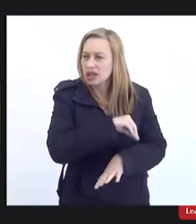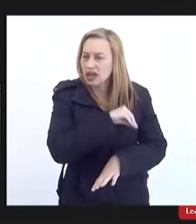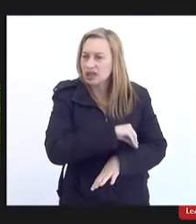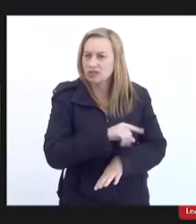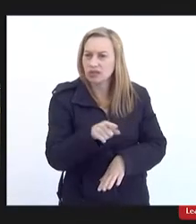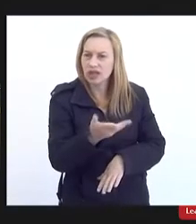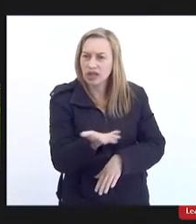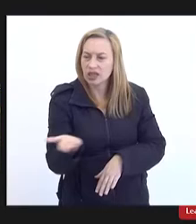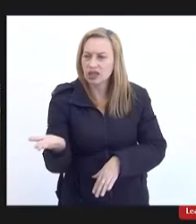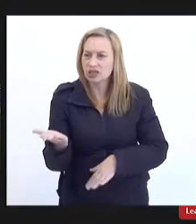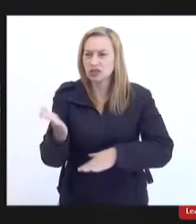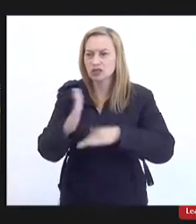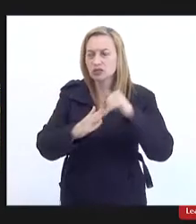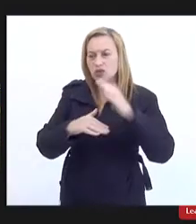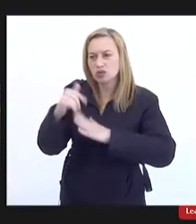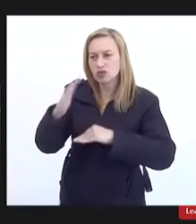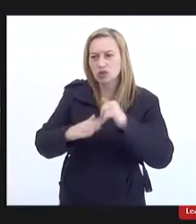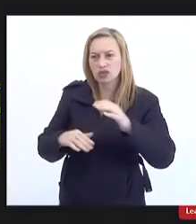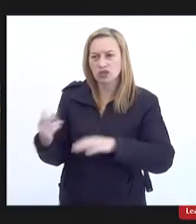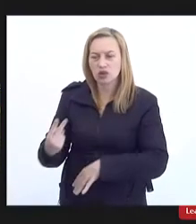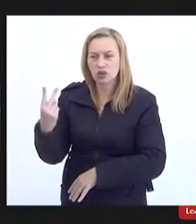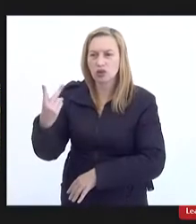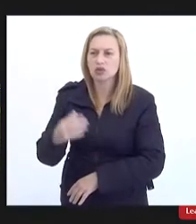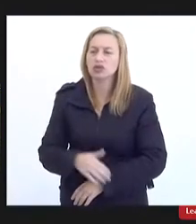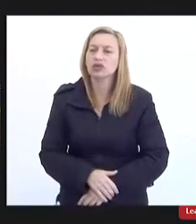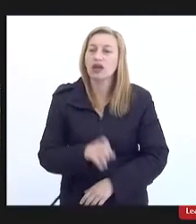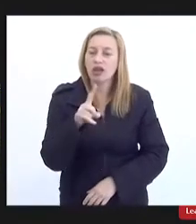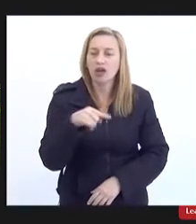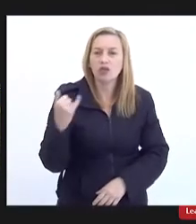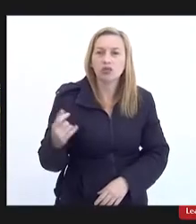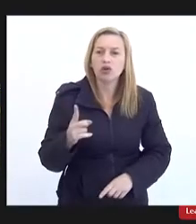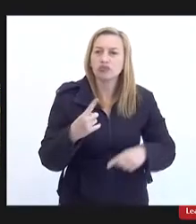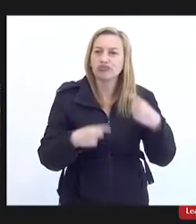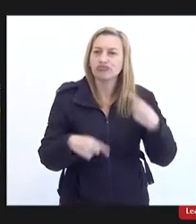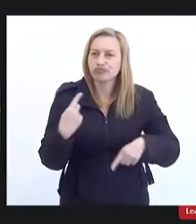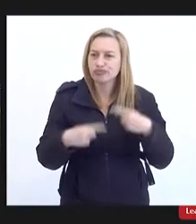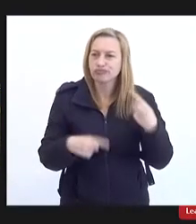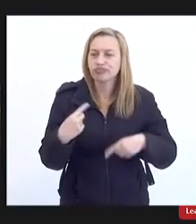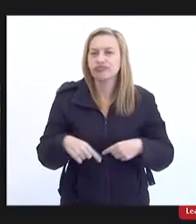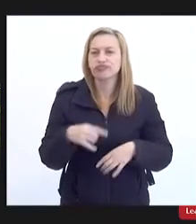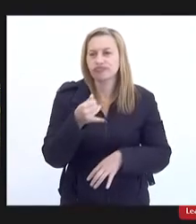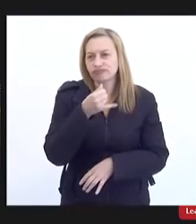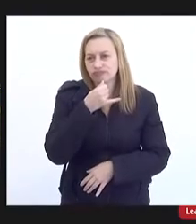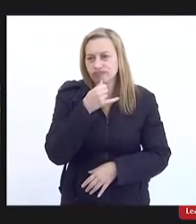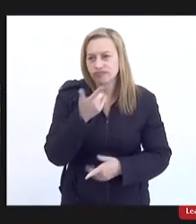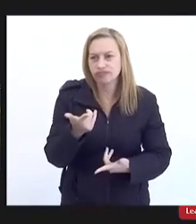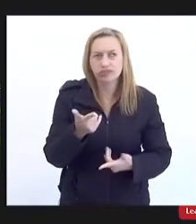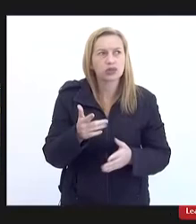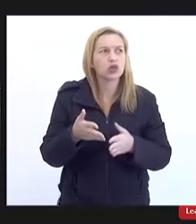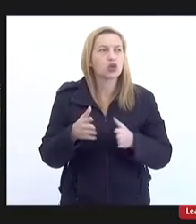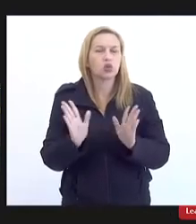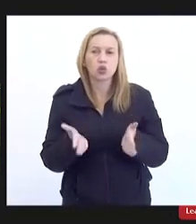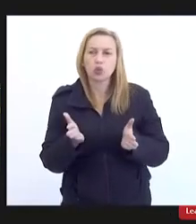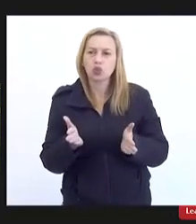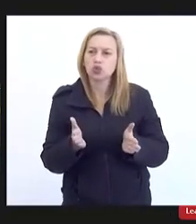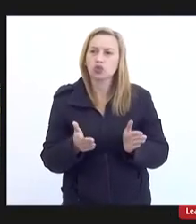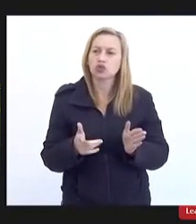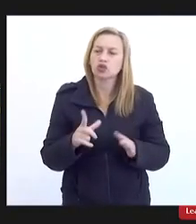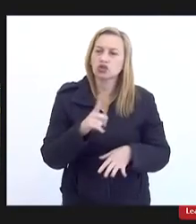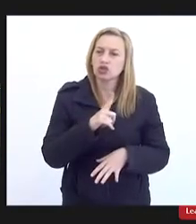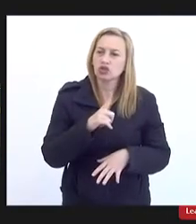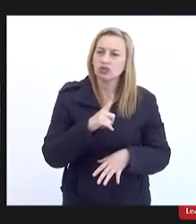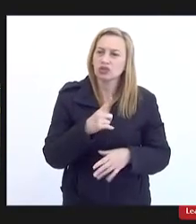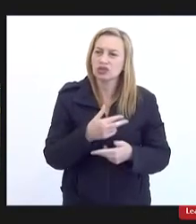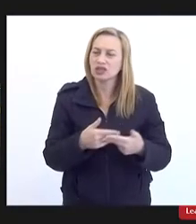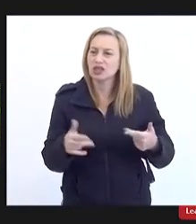profissionais em suma é uma política que é que é um caos e aponta hoje nós temos um agravante né